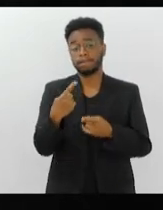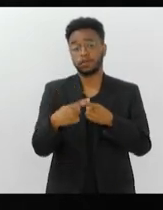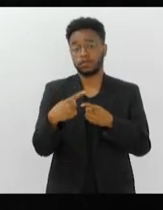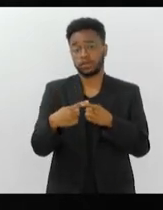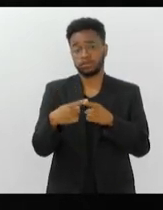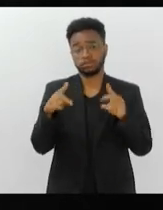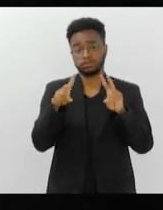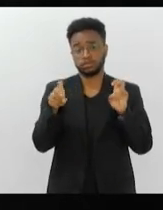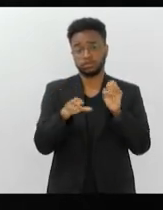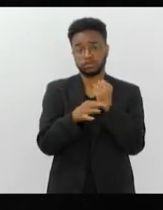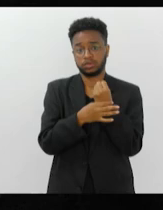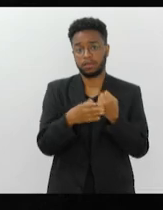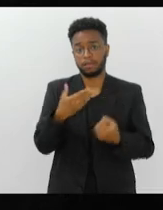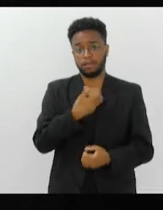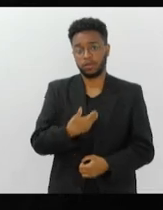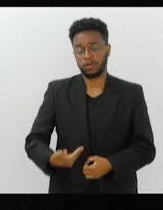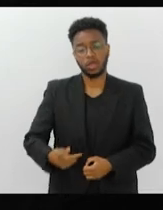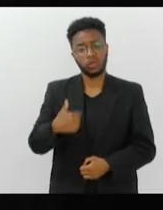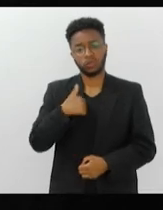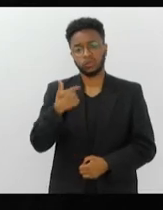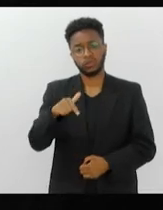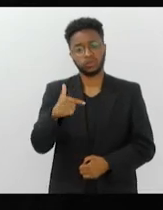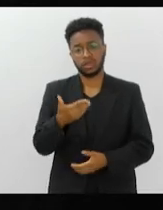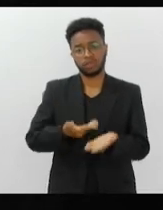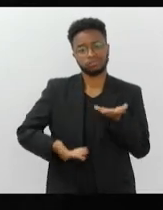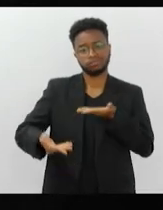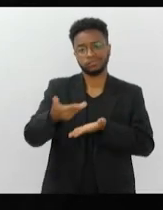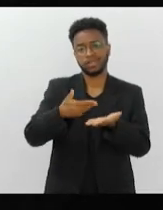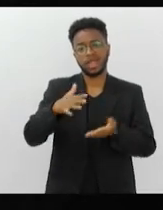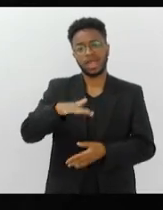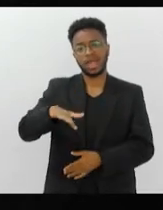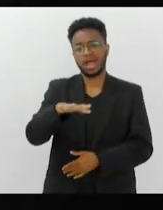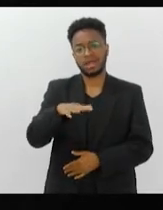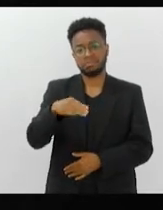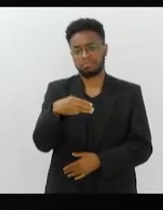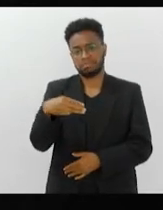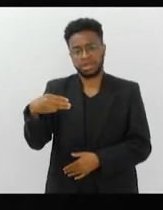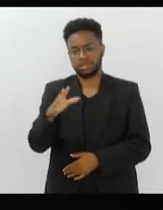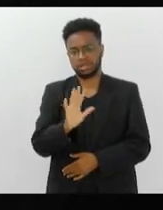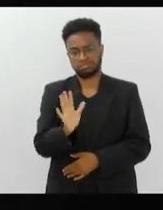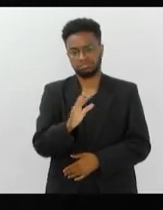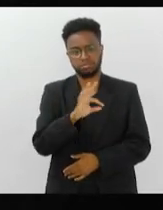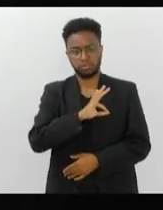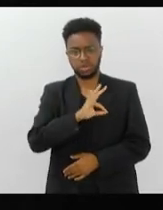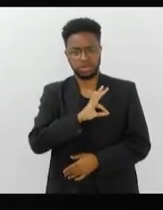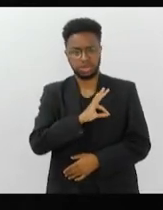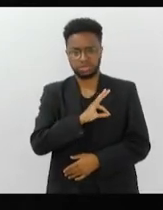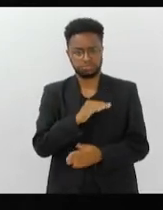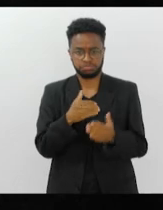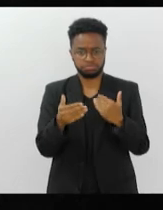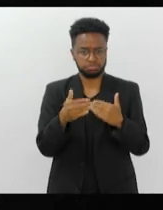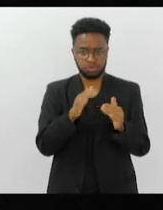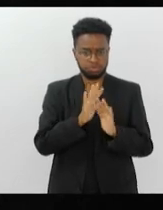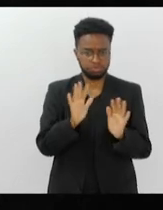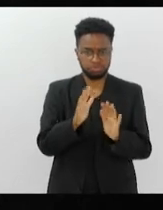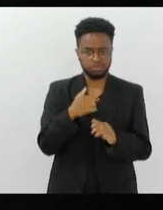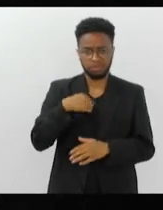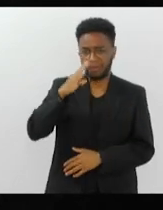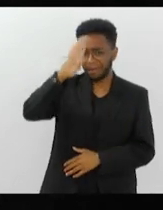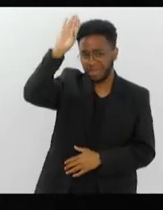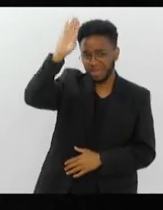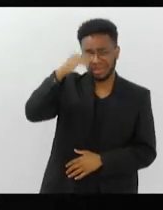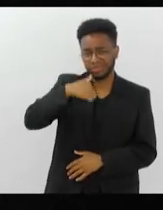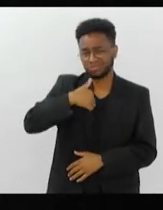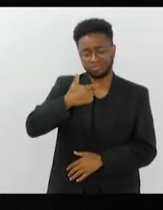eu não tenho muito envolvimento com a área militar, que seja por isso é militar, bombeiro,